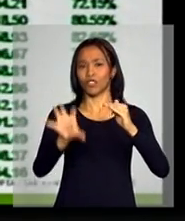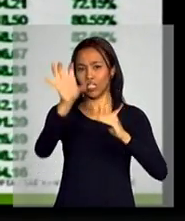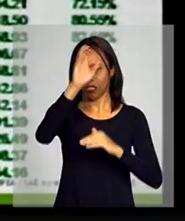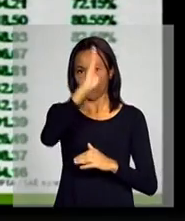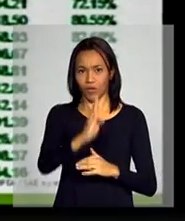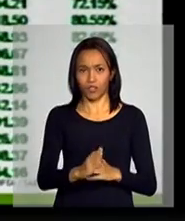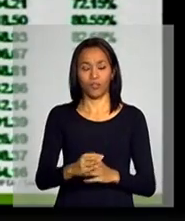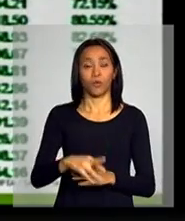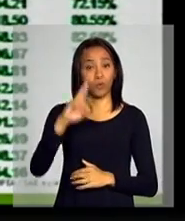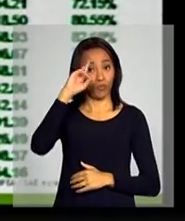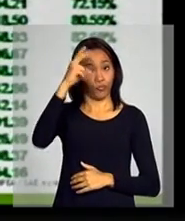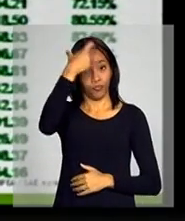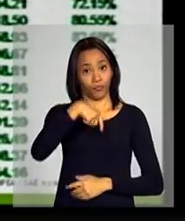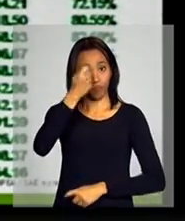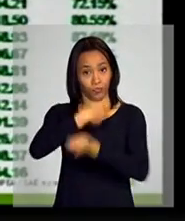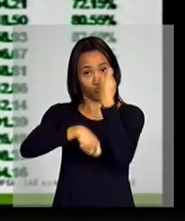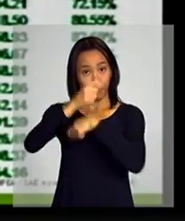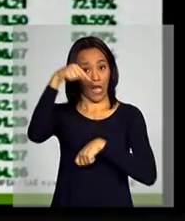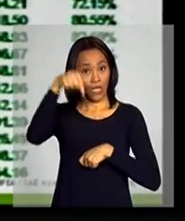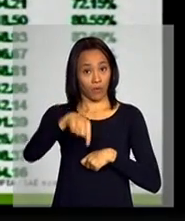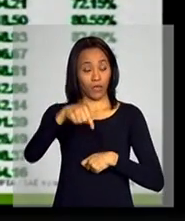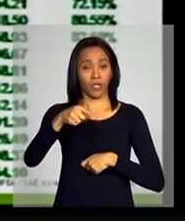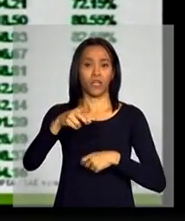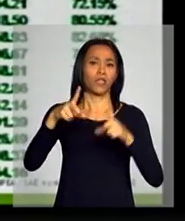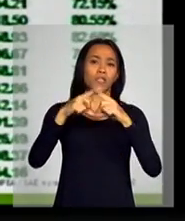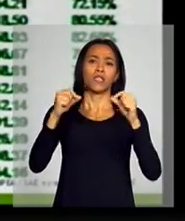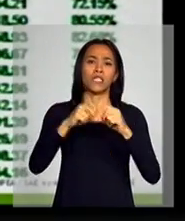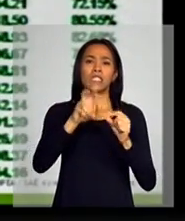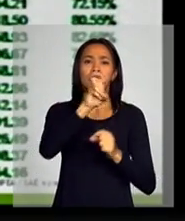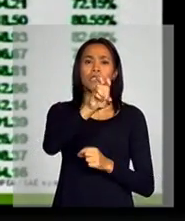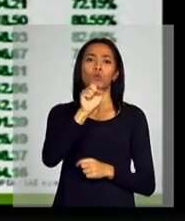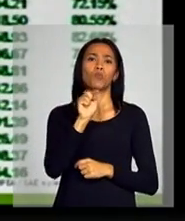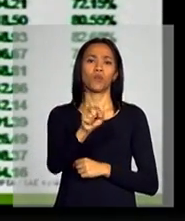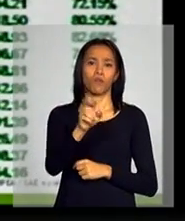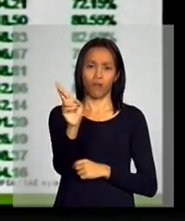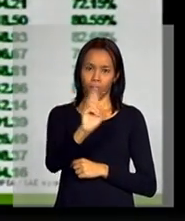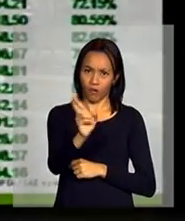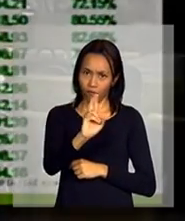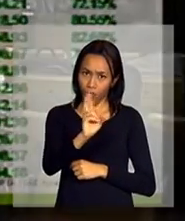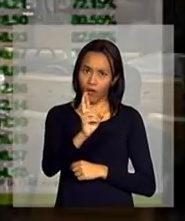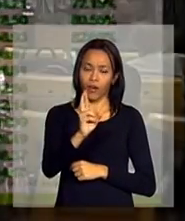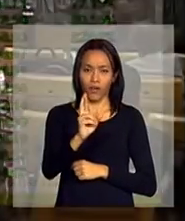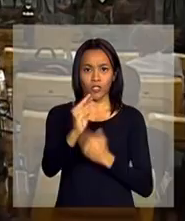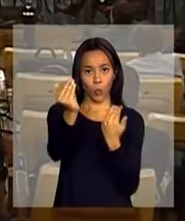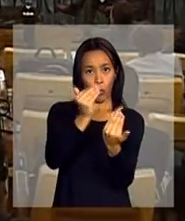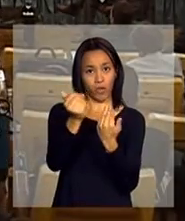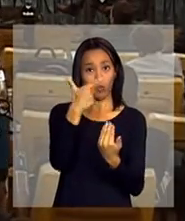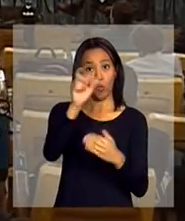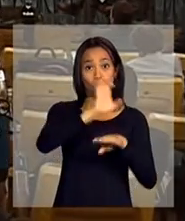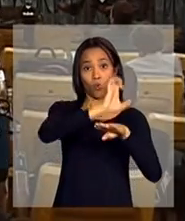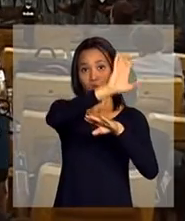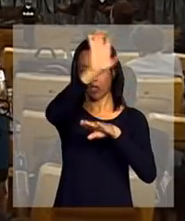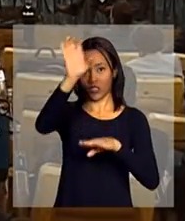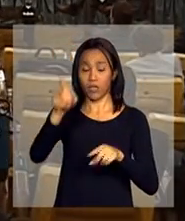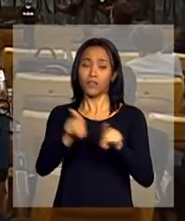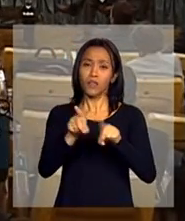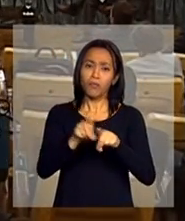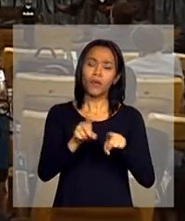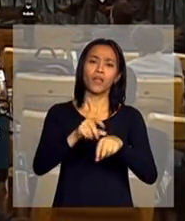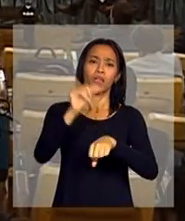Federal, onde o lucro é maior dos pequenos negócios, é R$ 5 mil, em média, entre os estados, e é também o maior lucro entre as capitais.